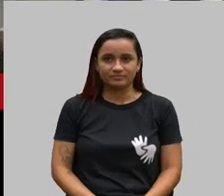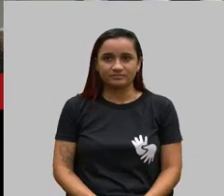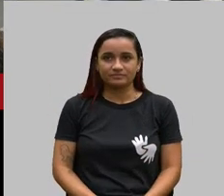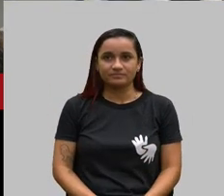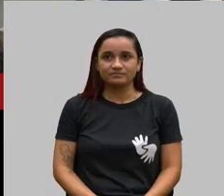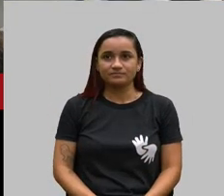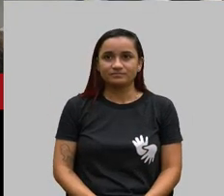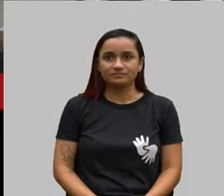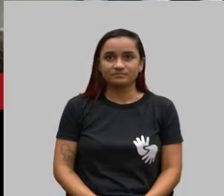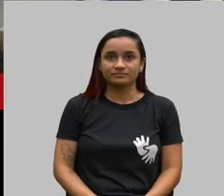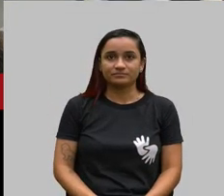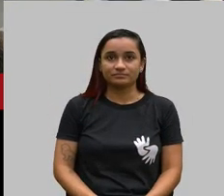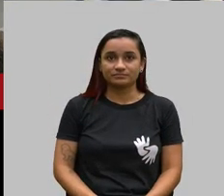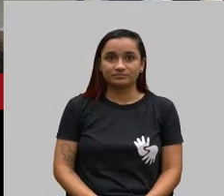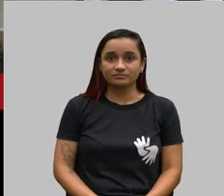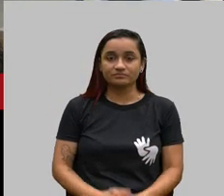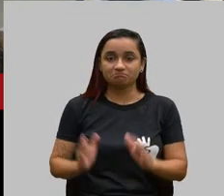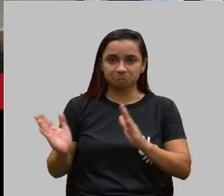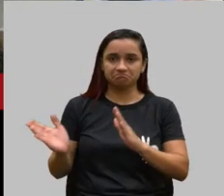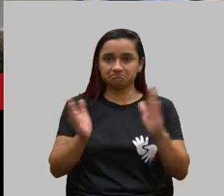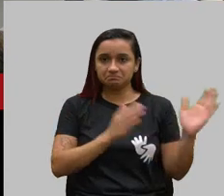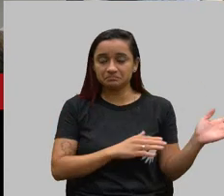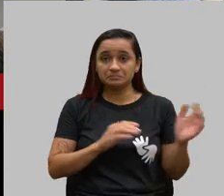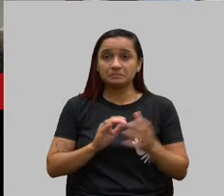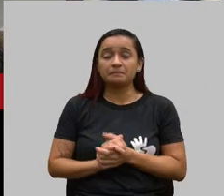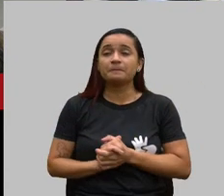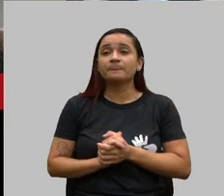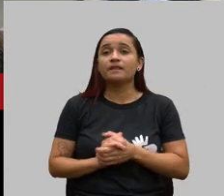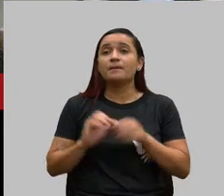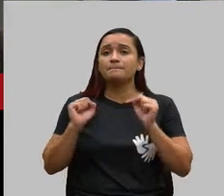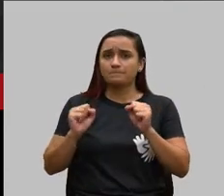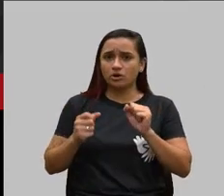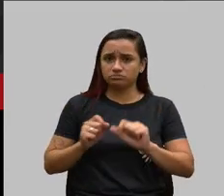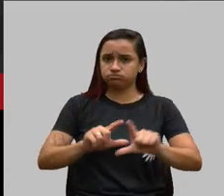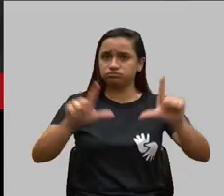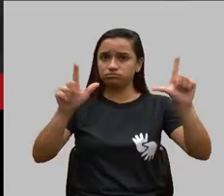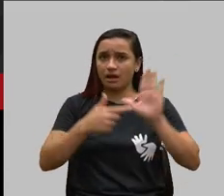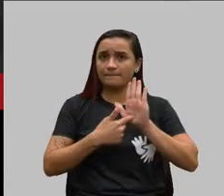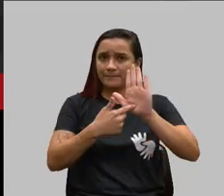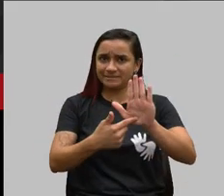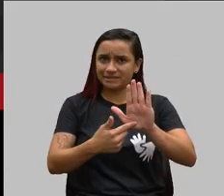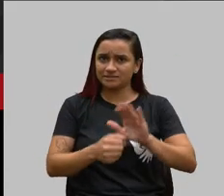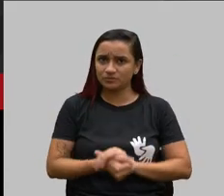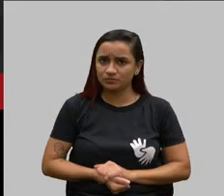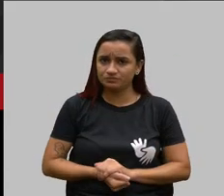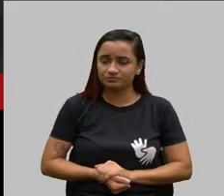Posso fazer a apresentação? Por gentileza.